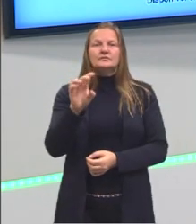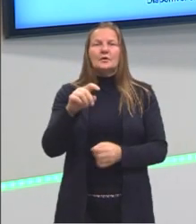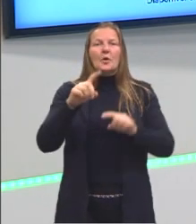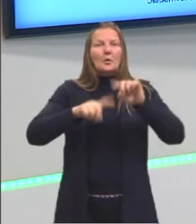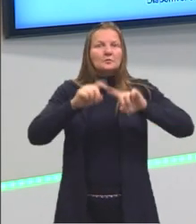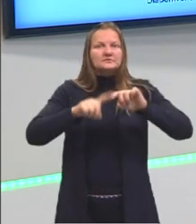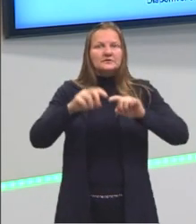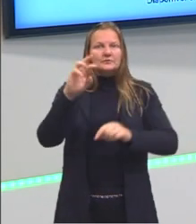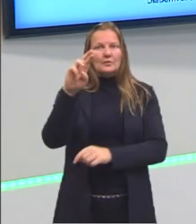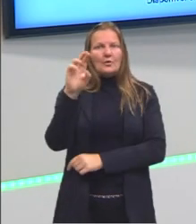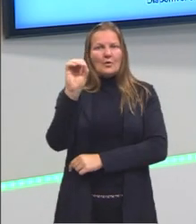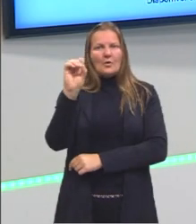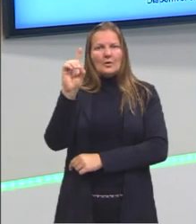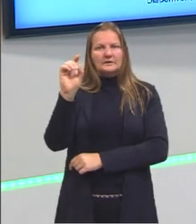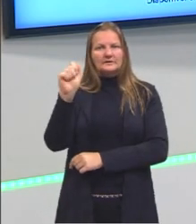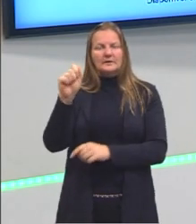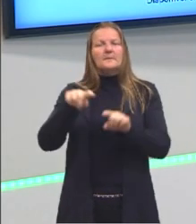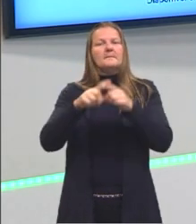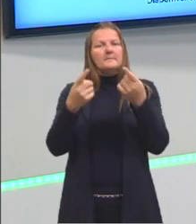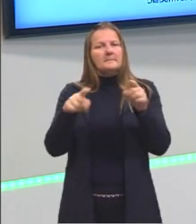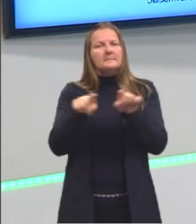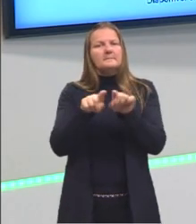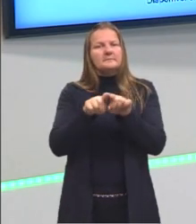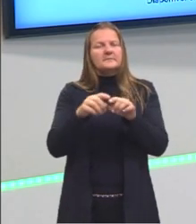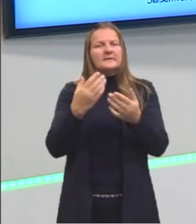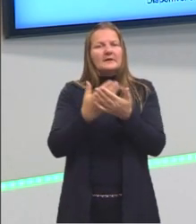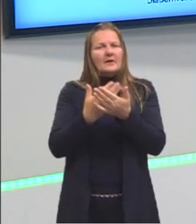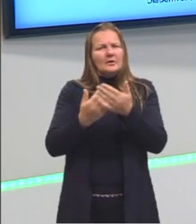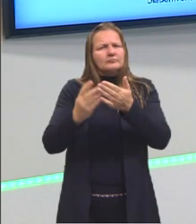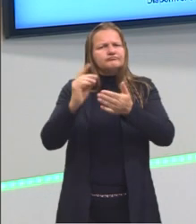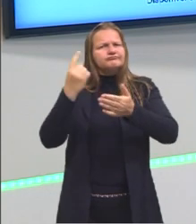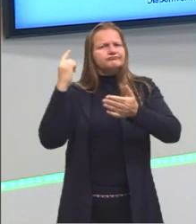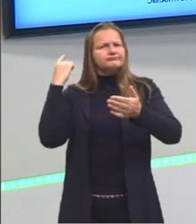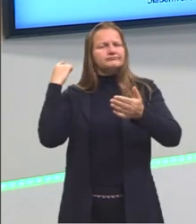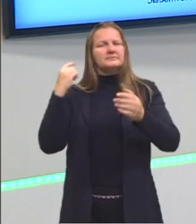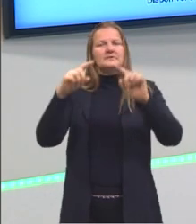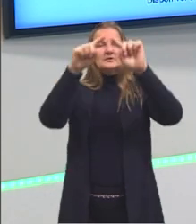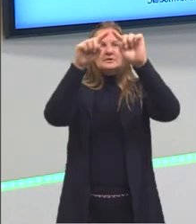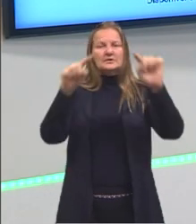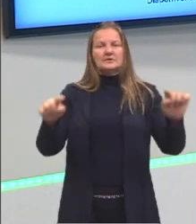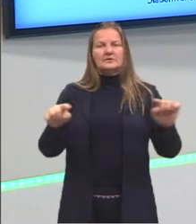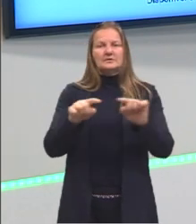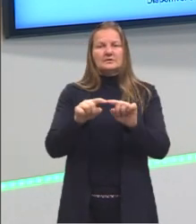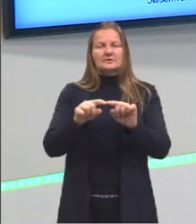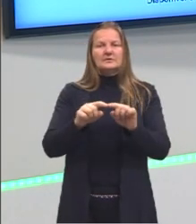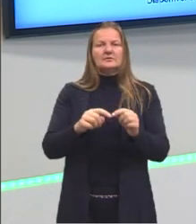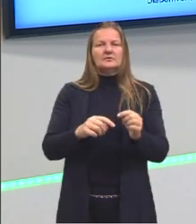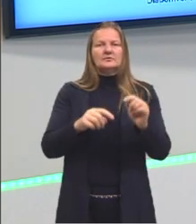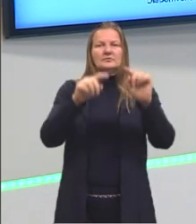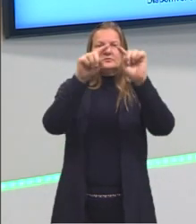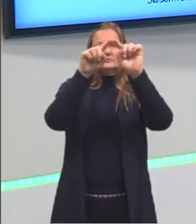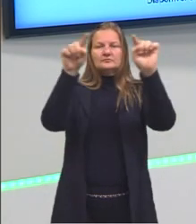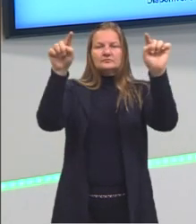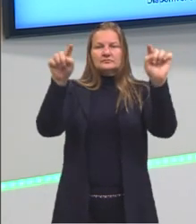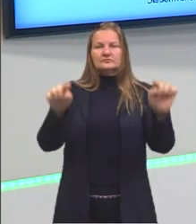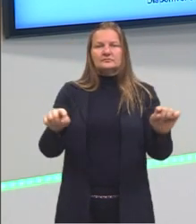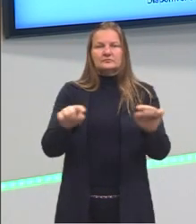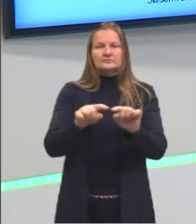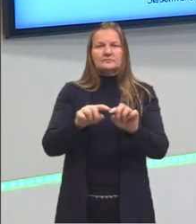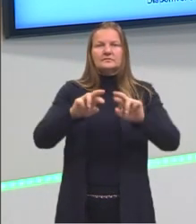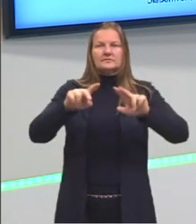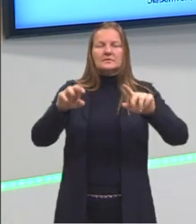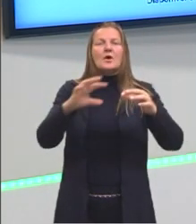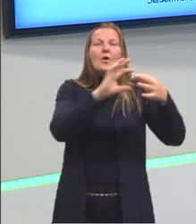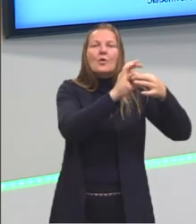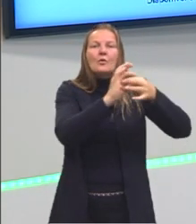objeto roda, mas assim como nas aulas anteriores nós vimos triângulos, quadriláteros, é legal da gente conhecer um pouco do